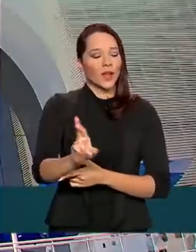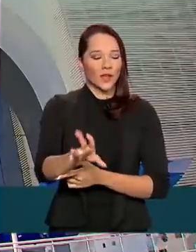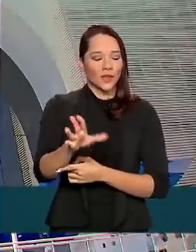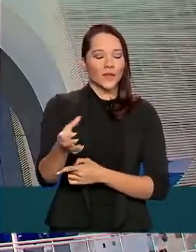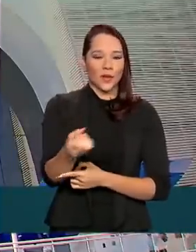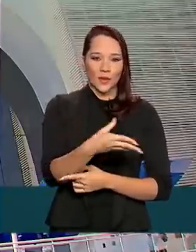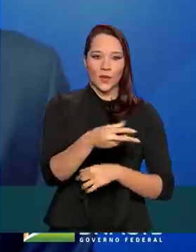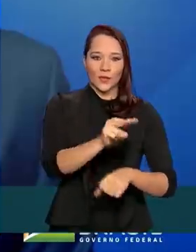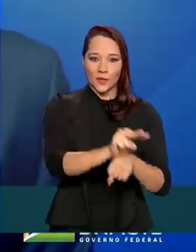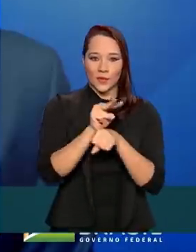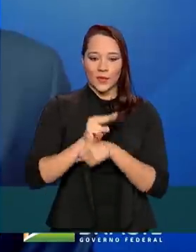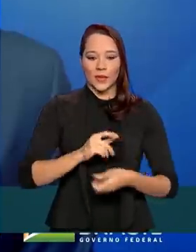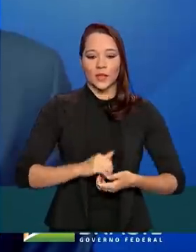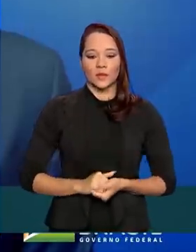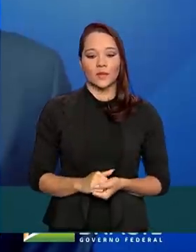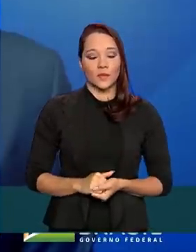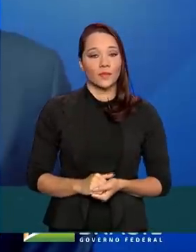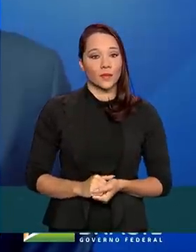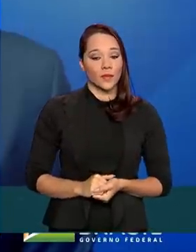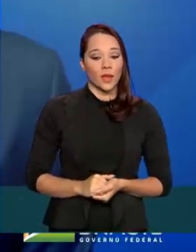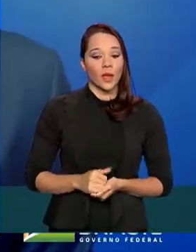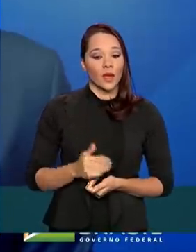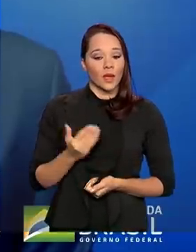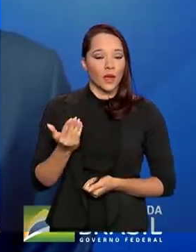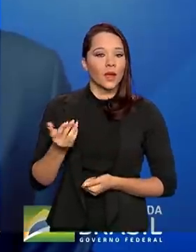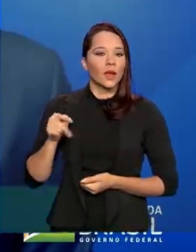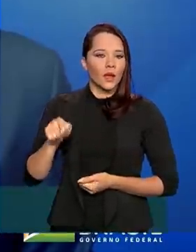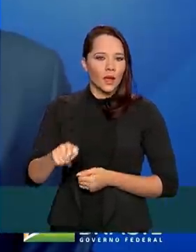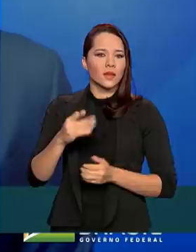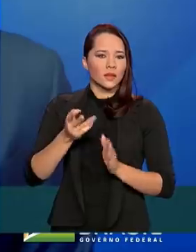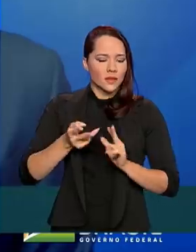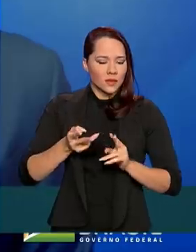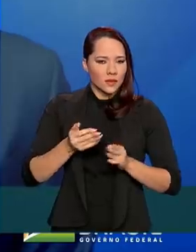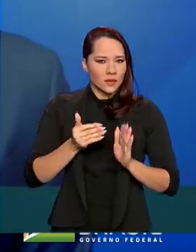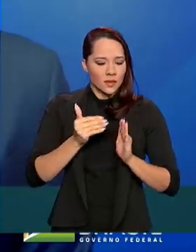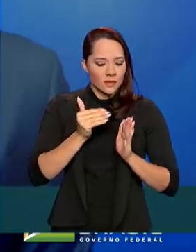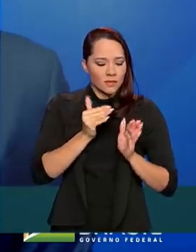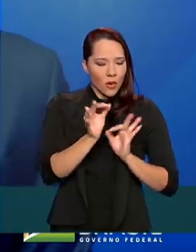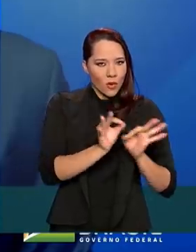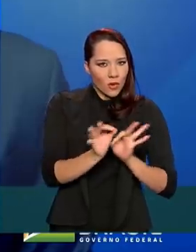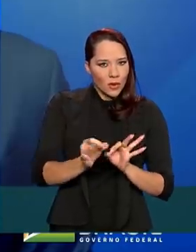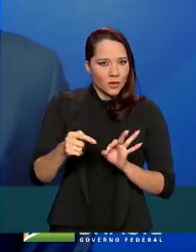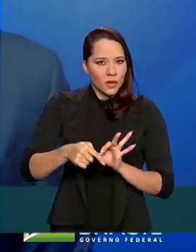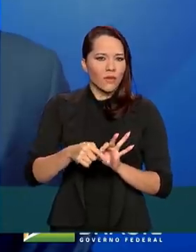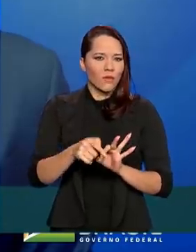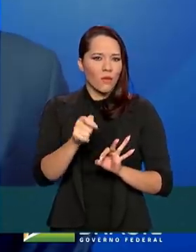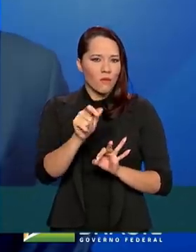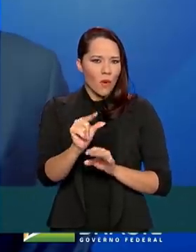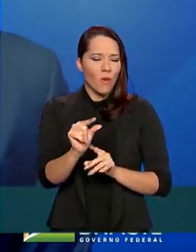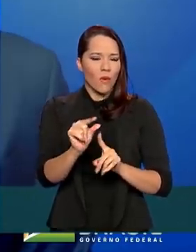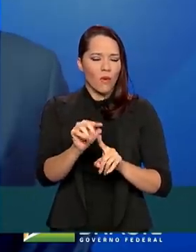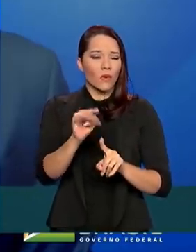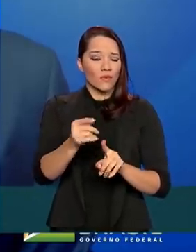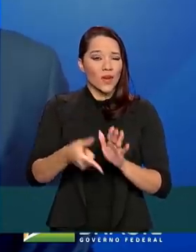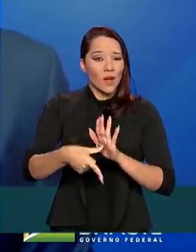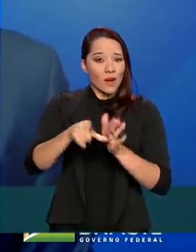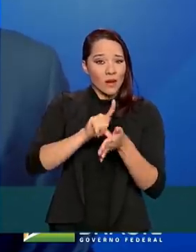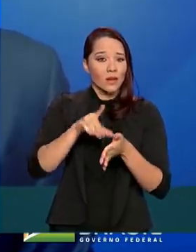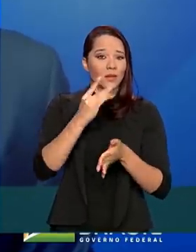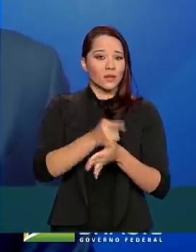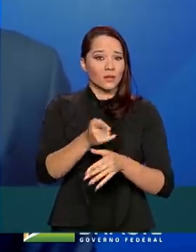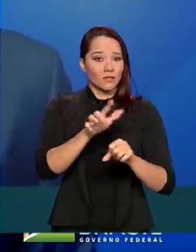novos empréstimos. Este segmento era pouquíssimo atendido antes da pandemia.